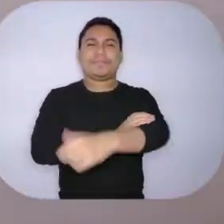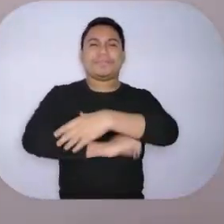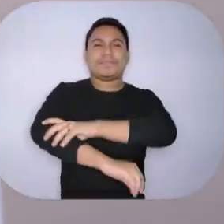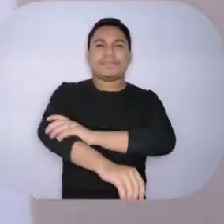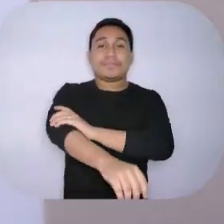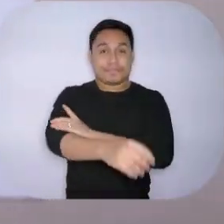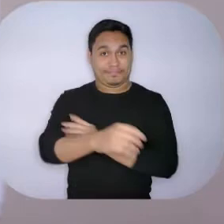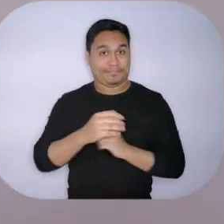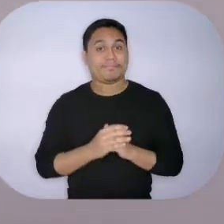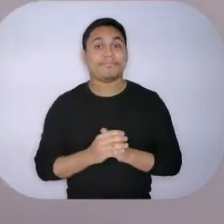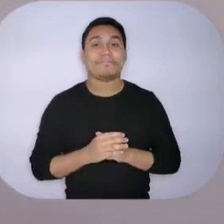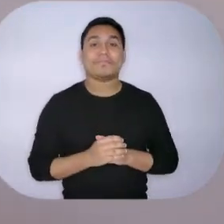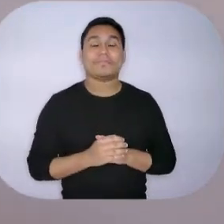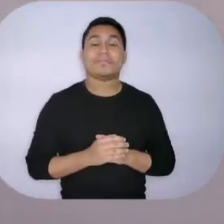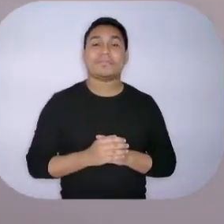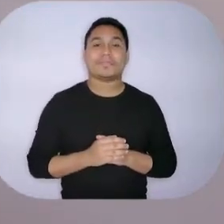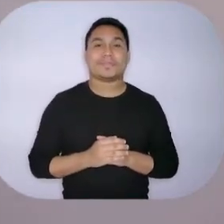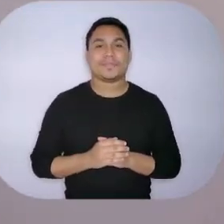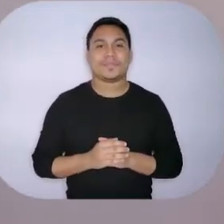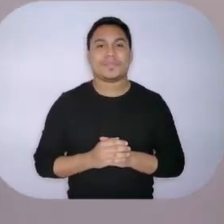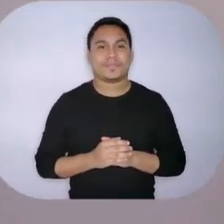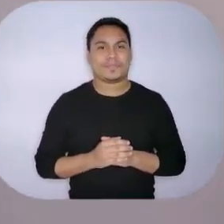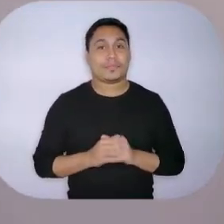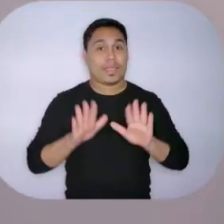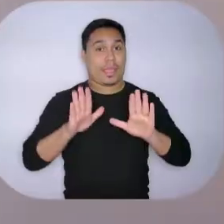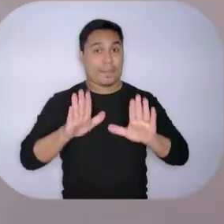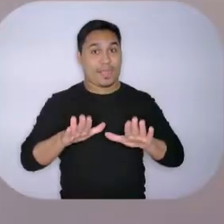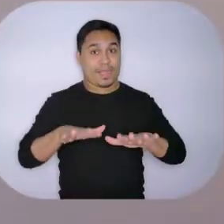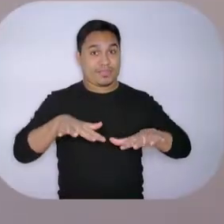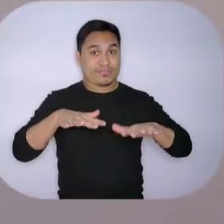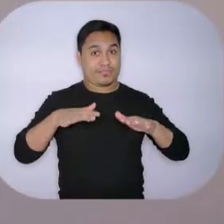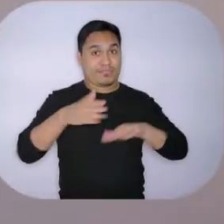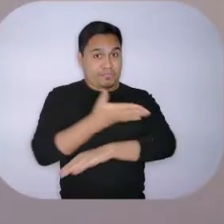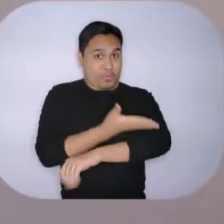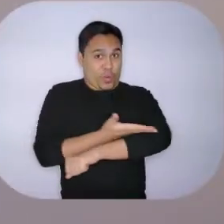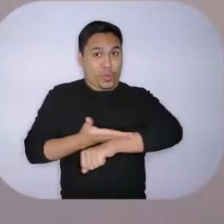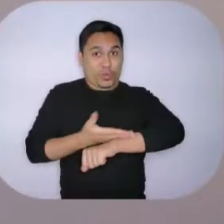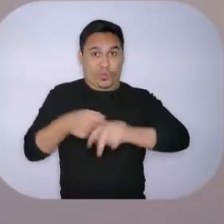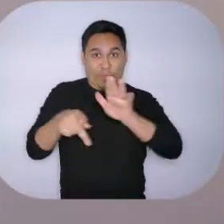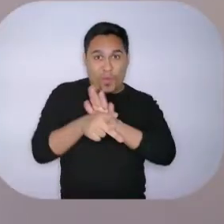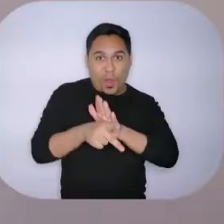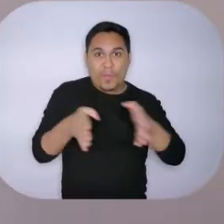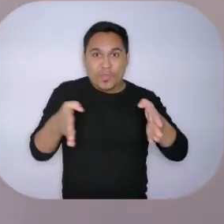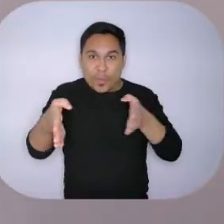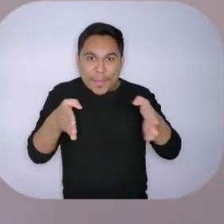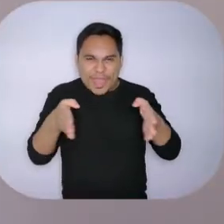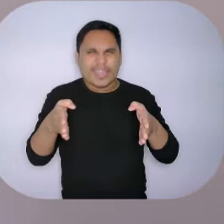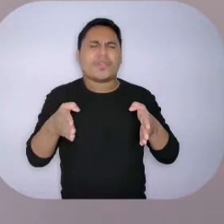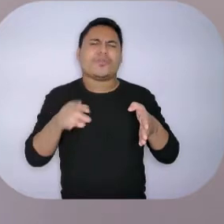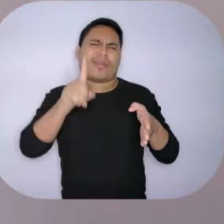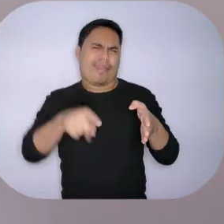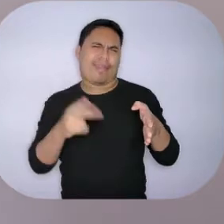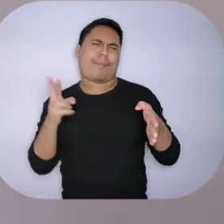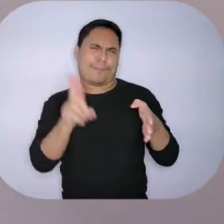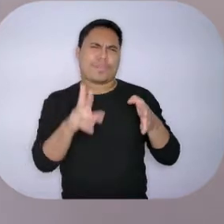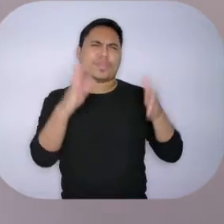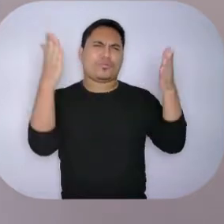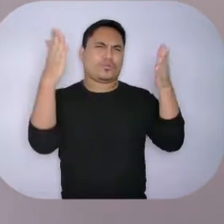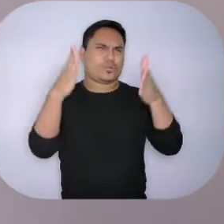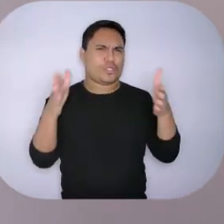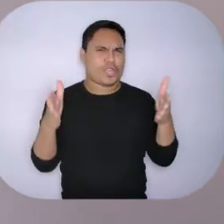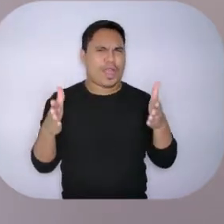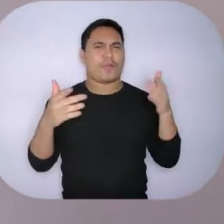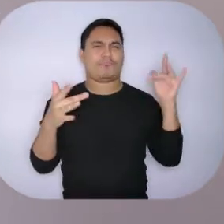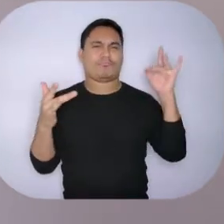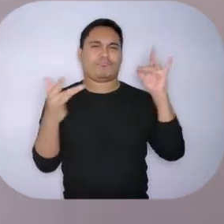O ser, esse ser tradicional, clássico, representado por esse jarro, não estava gostando